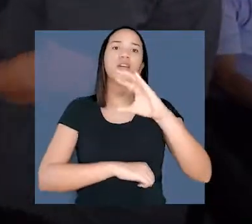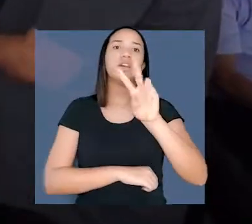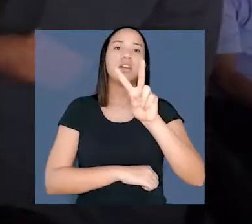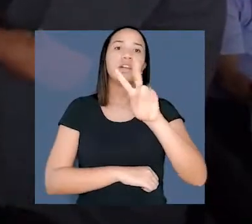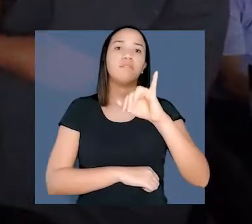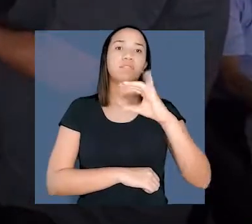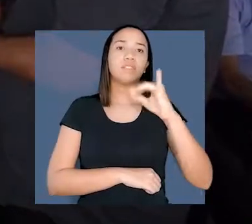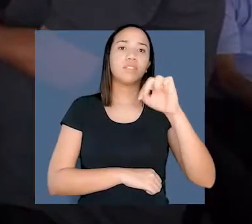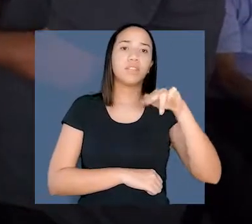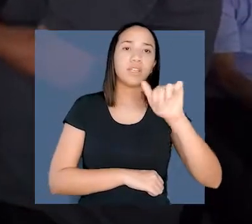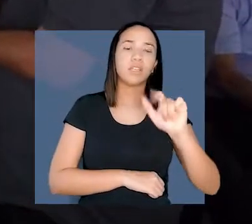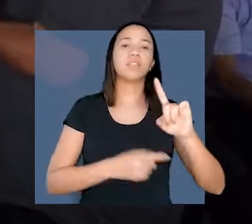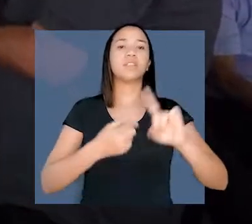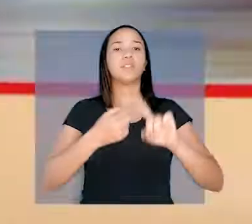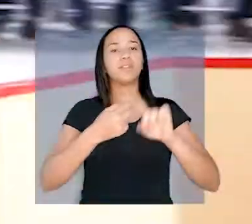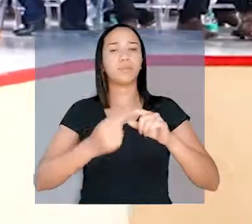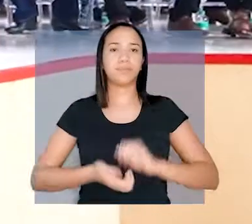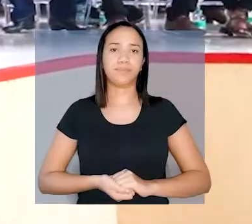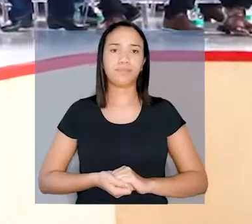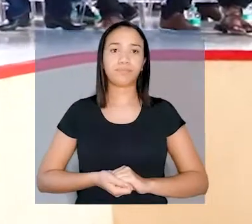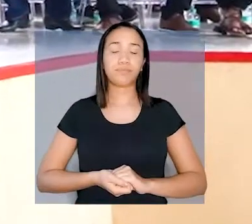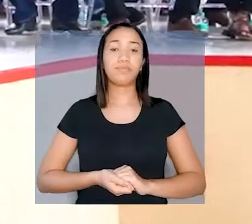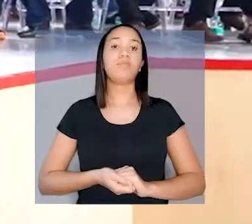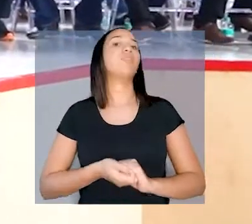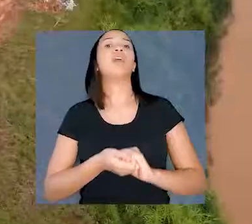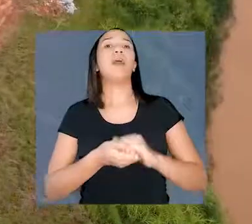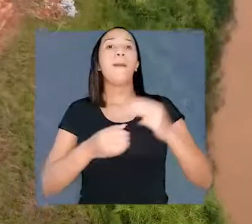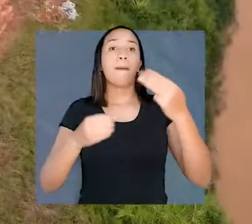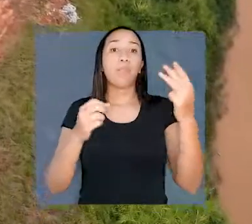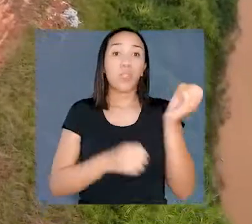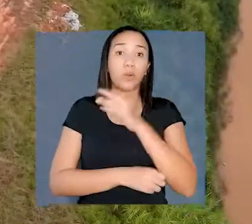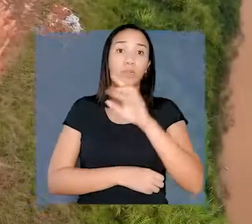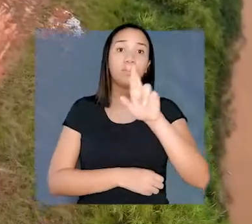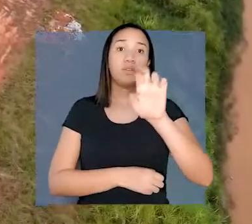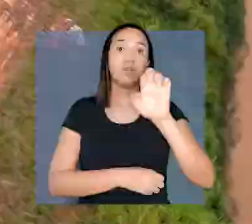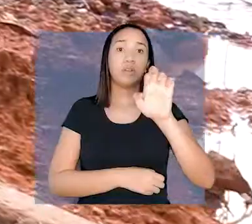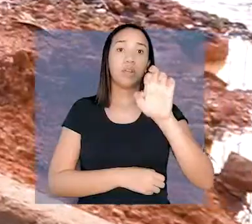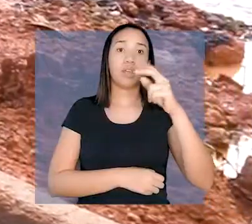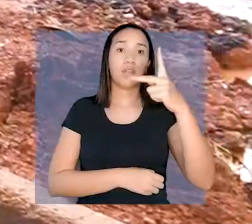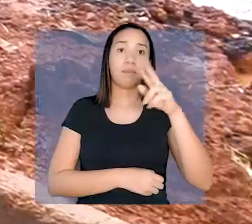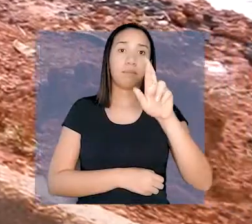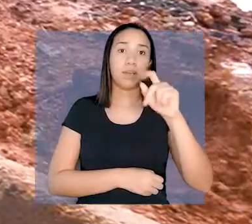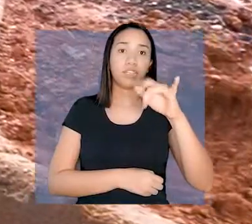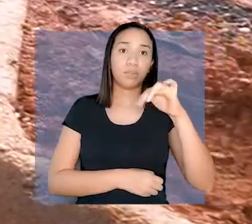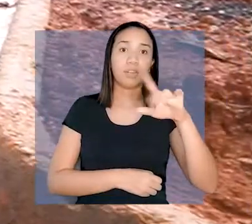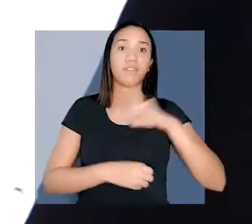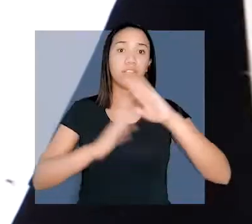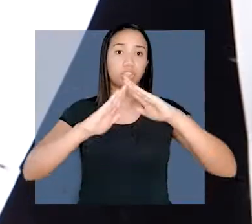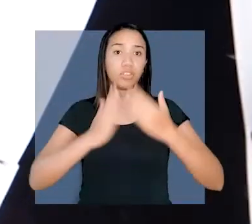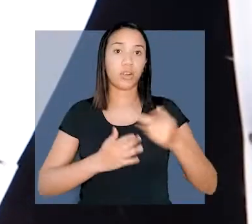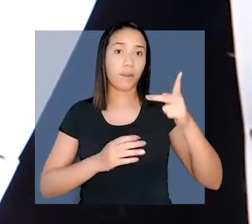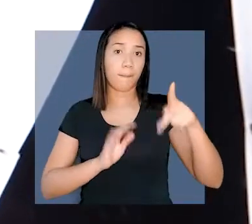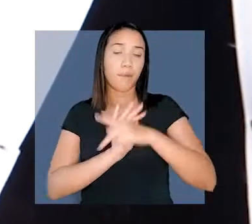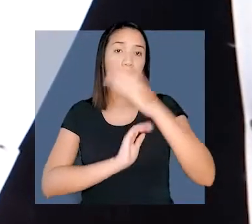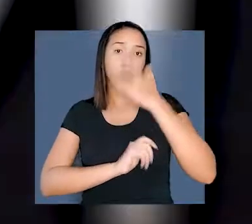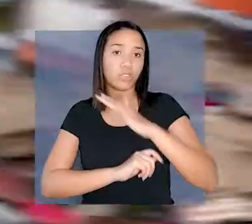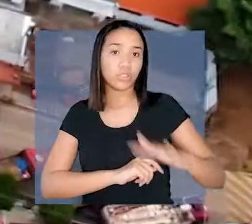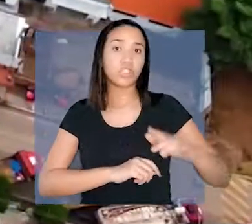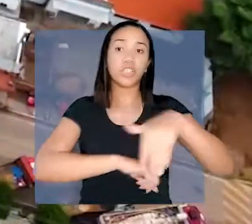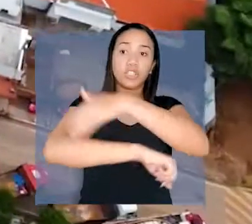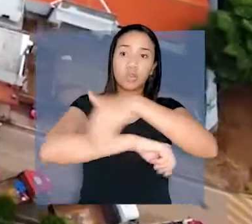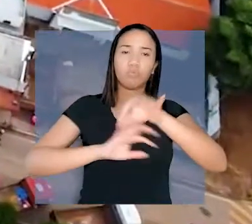duplicação de avenida no município. O município de novo repartimento vai ganhar uma creche e ruas da cidade serão asfaltadas.